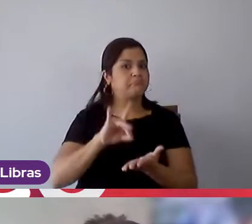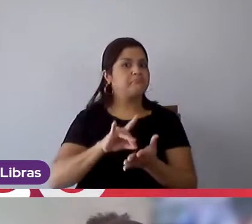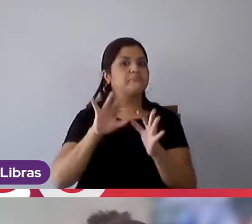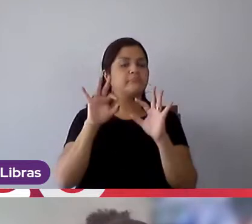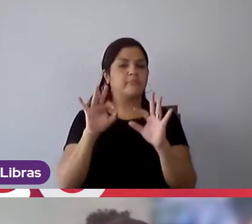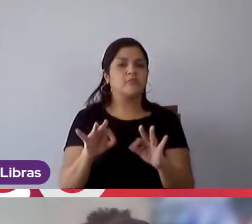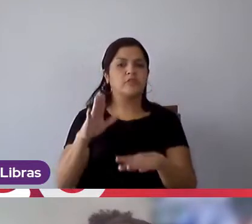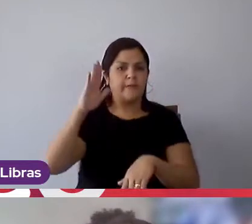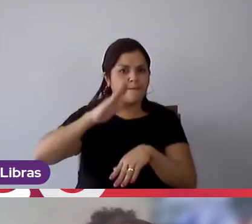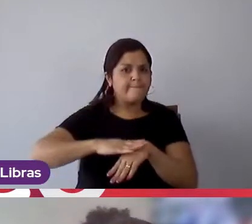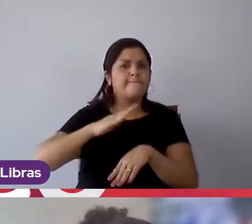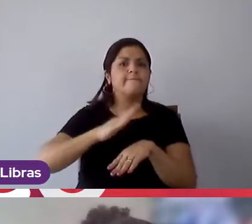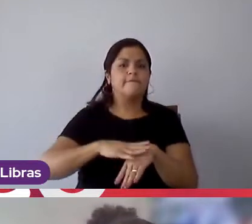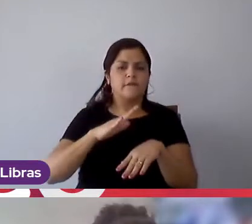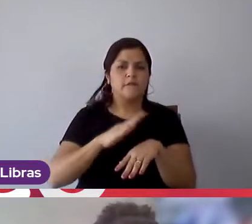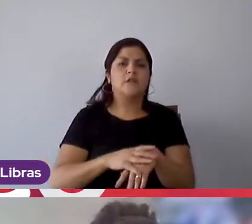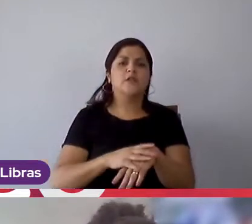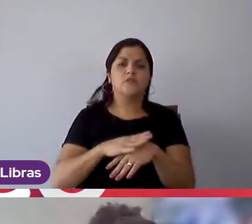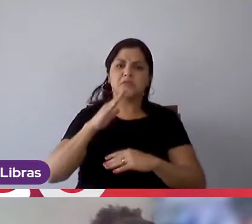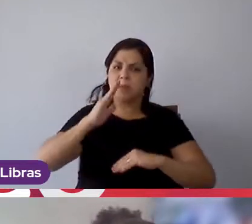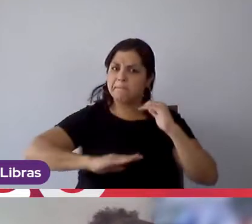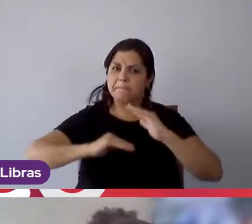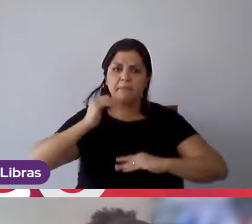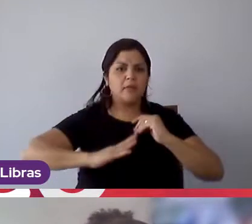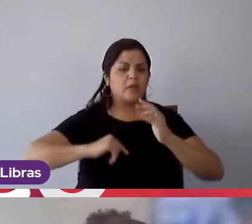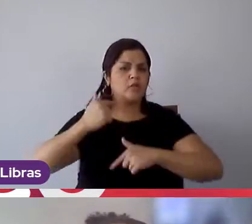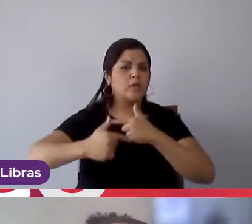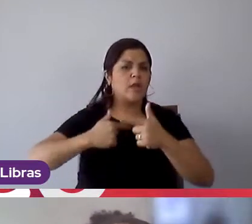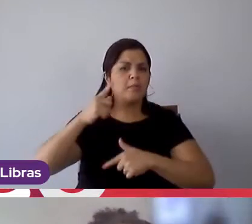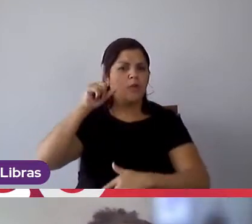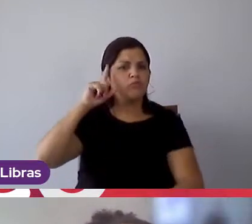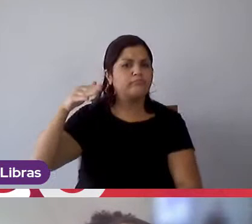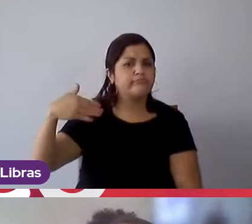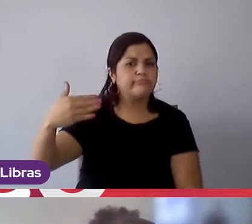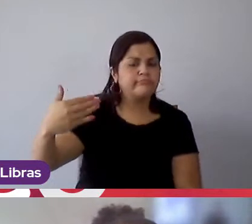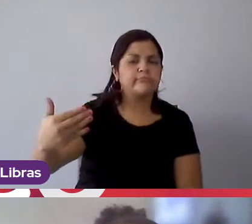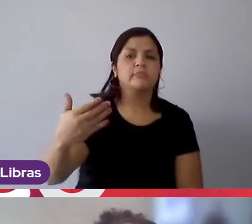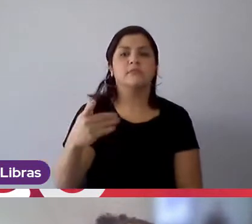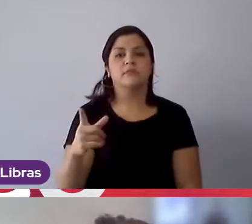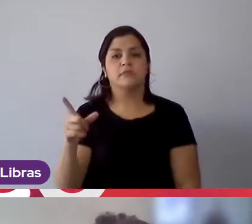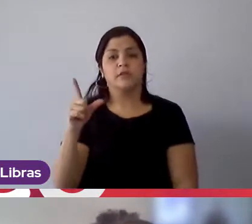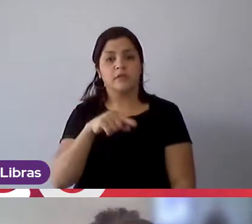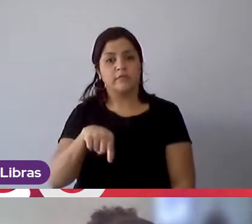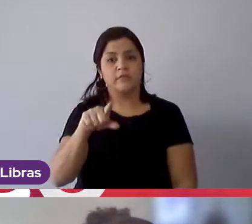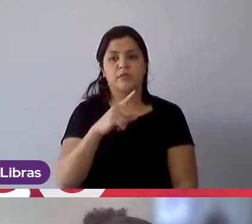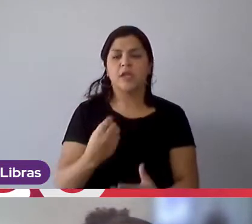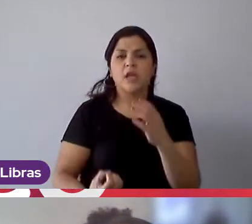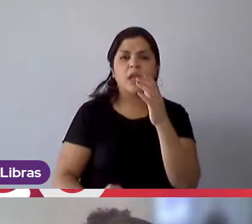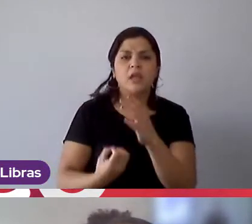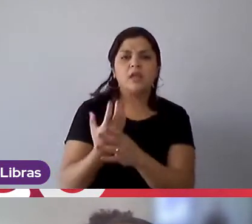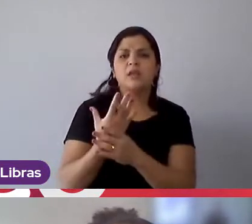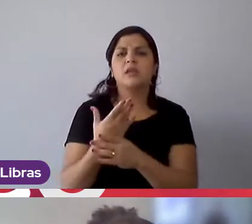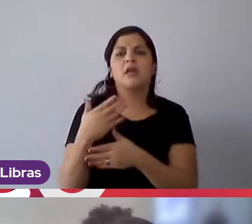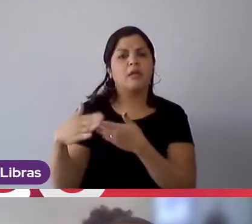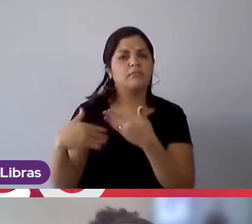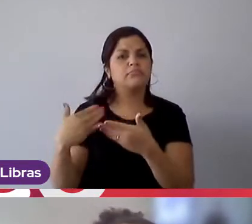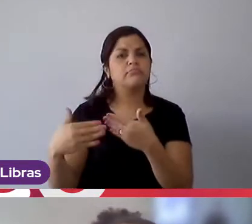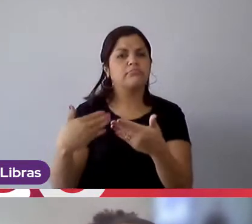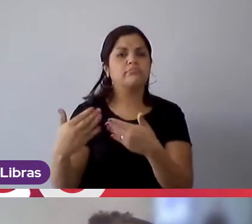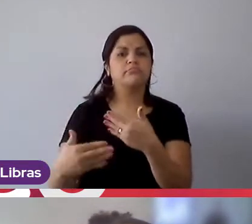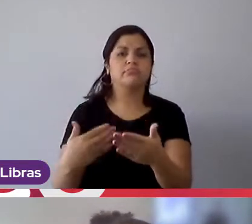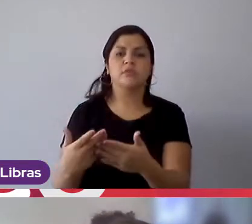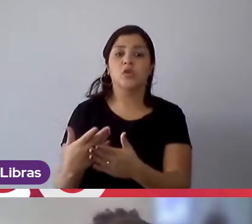você realmente vai fazendo ali o seu dia a dia, a sua rotina, você cria tudo isso e vai seguindo, né,